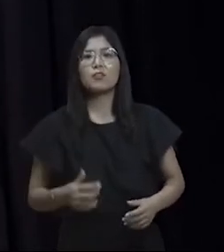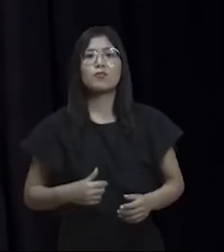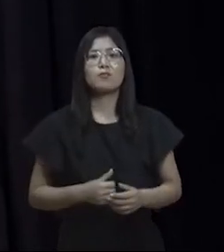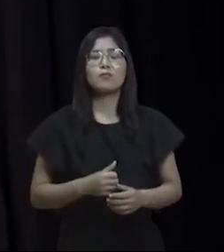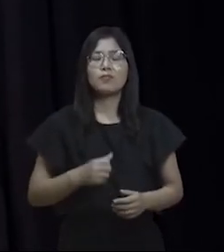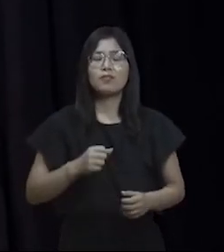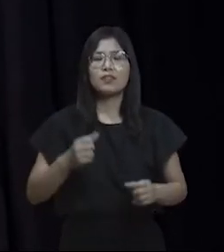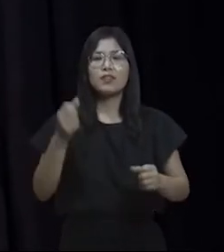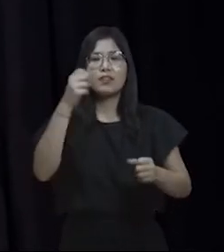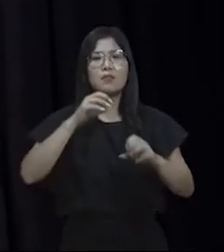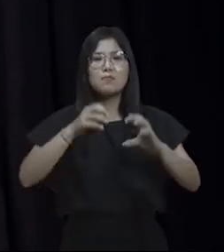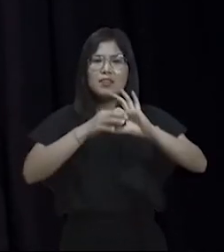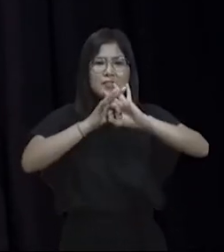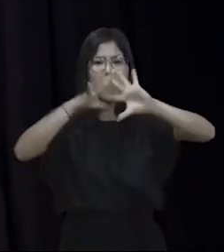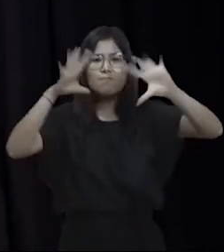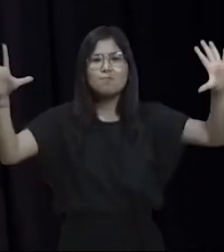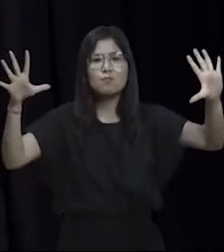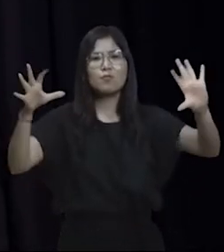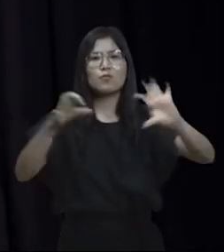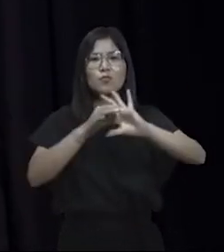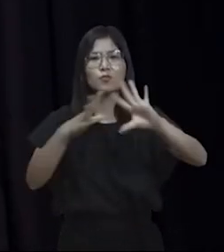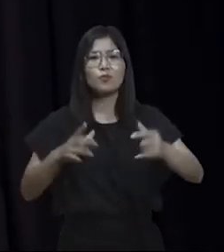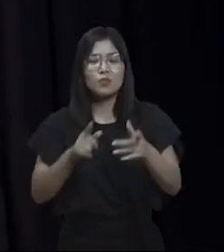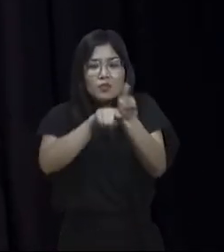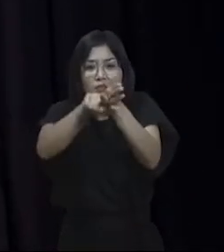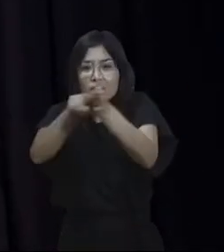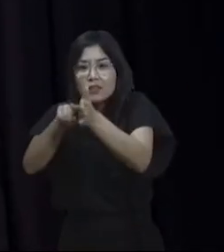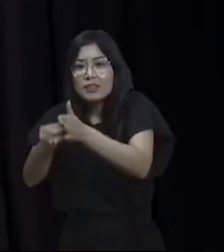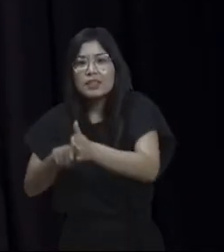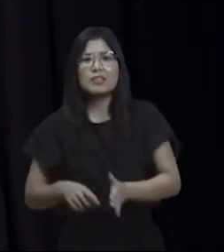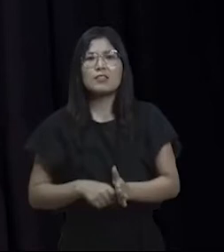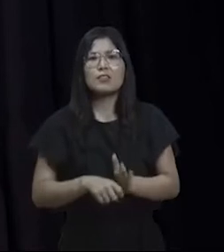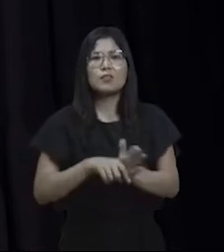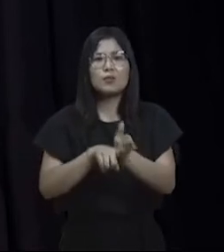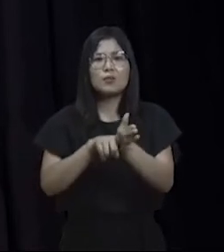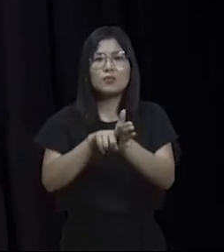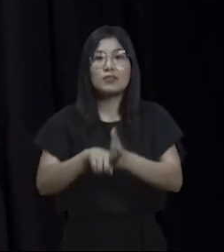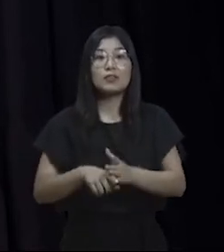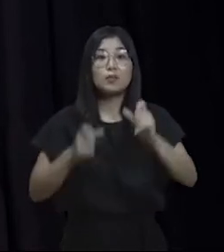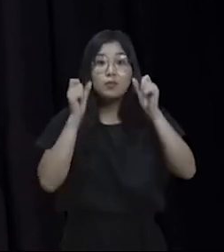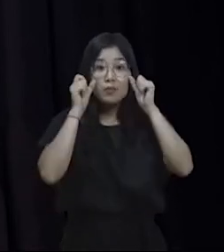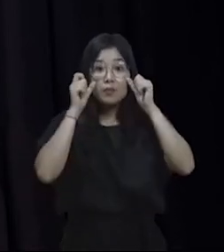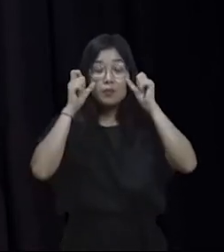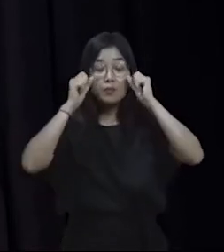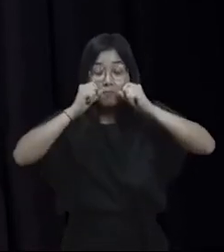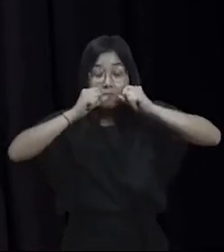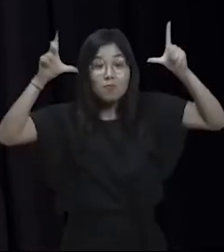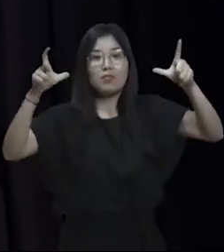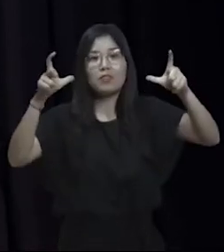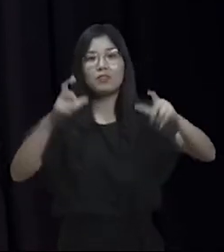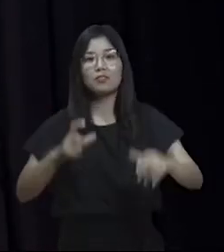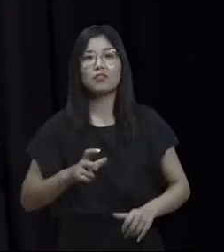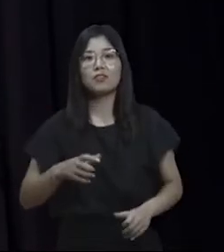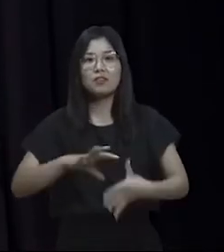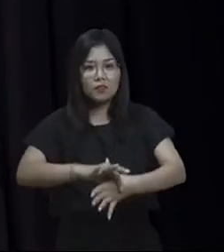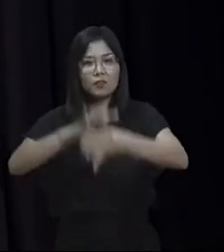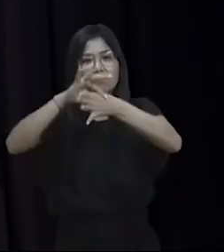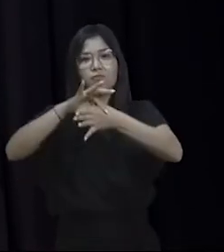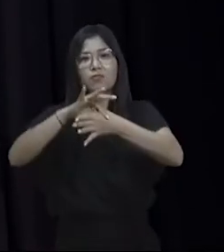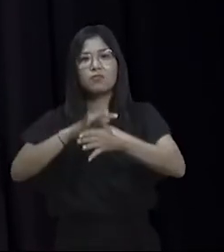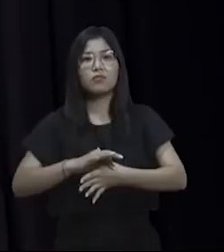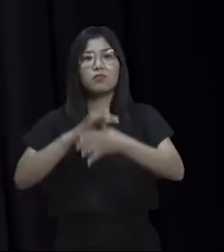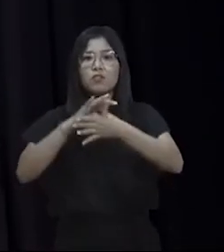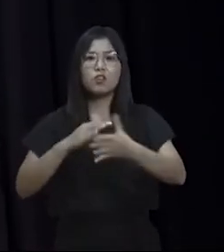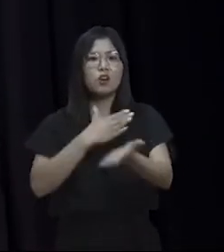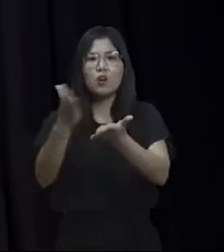a imprensa livre, vigilante, investigativa, que denuncia, que alerta o bom político, os líderes e os estadistas, de que